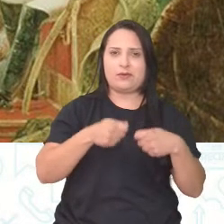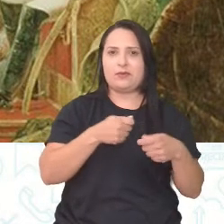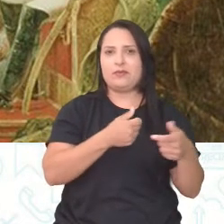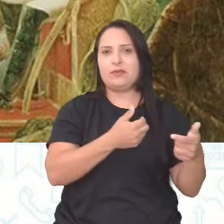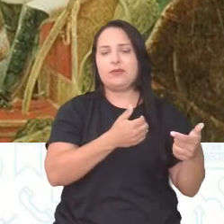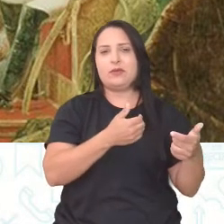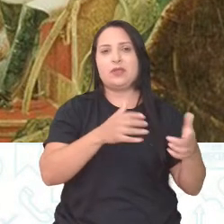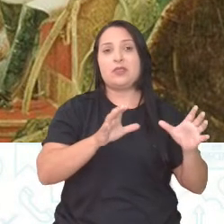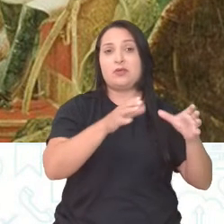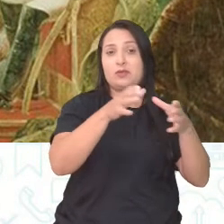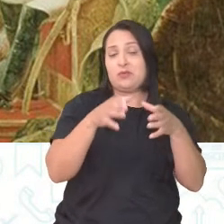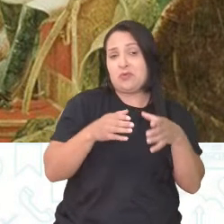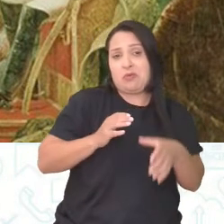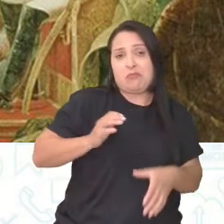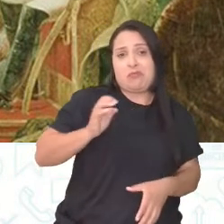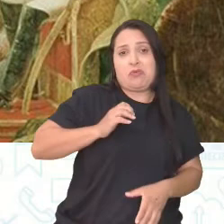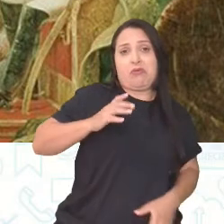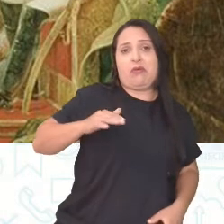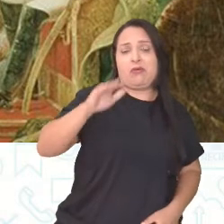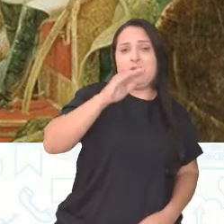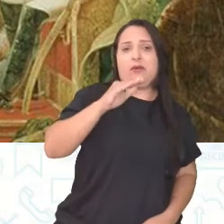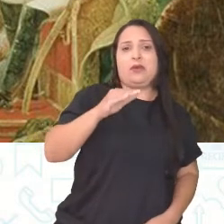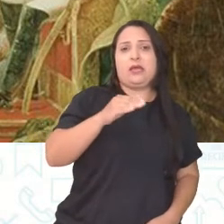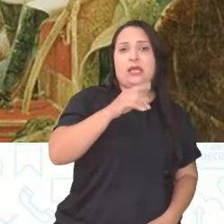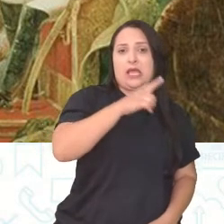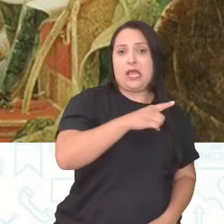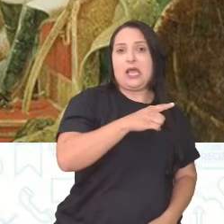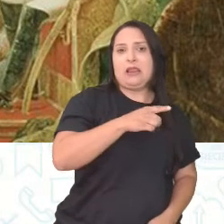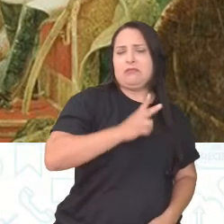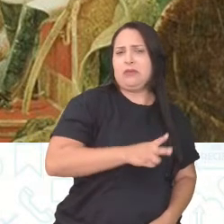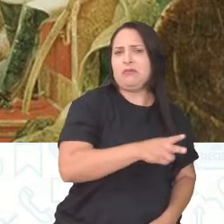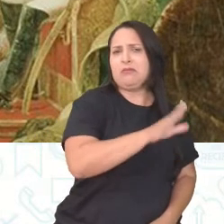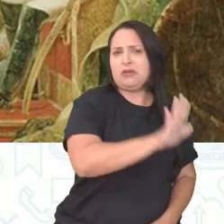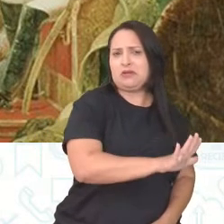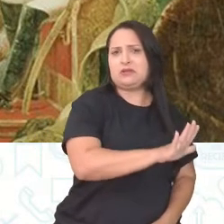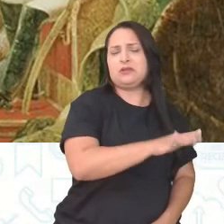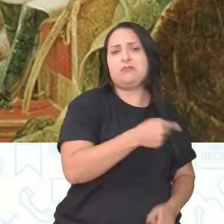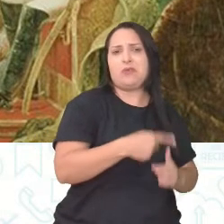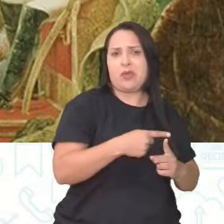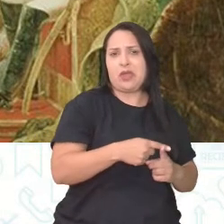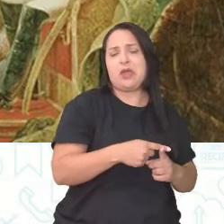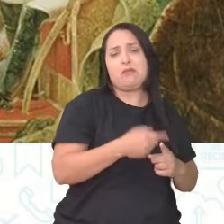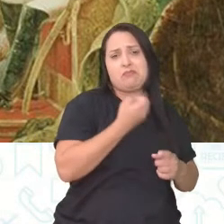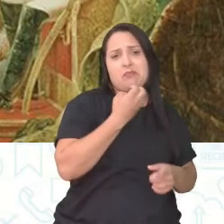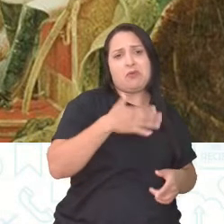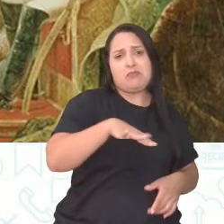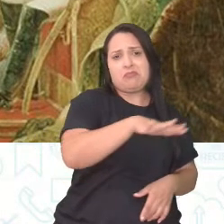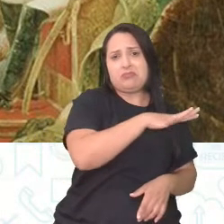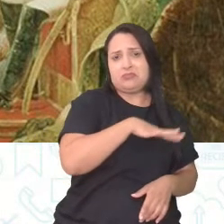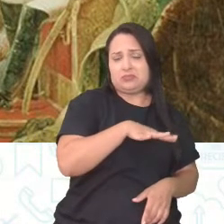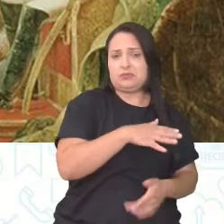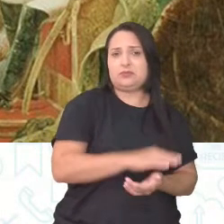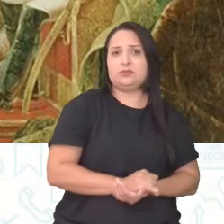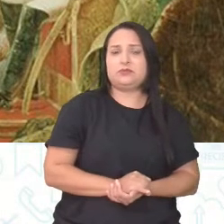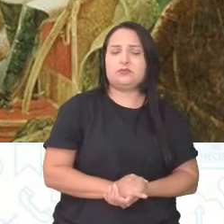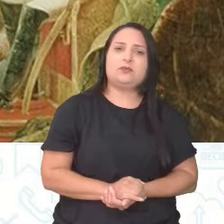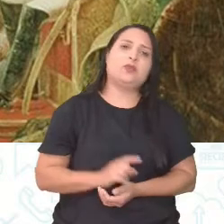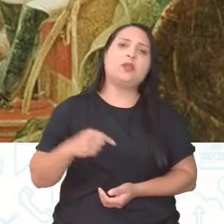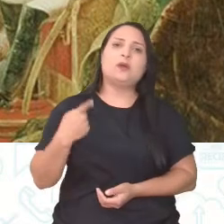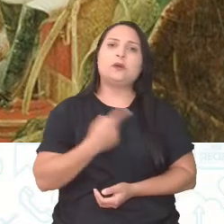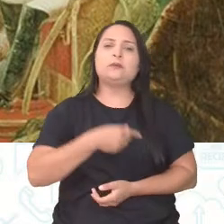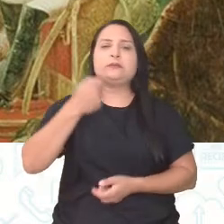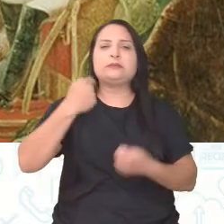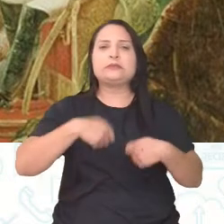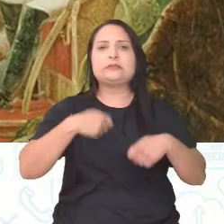elites, né? Que Dom Pedro permanecesse, porque ia ser favorável para eles, não é mesmo? Então, a gente também precisa